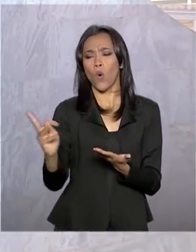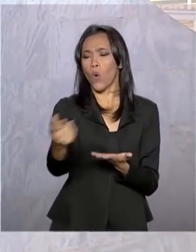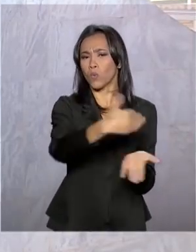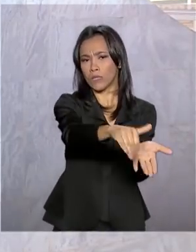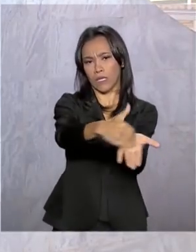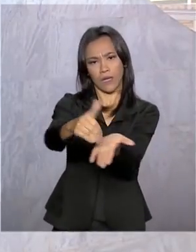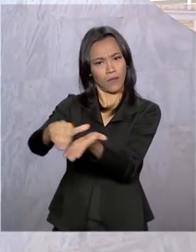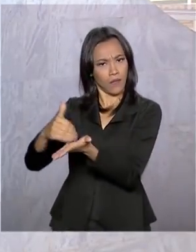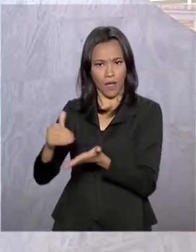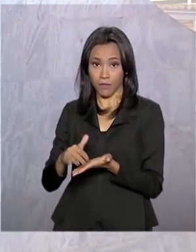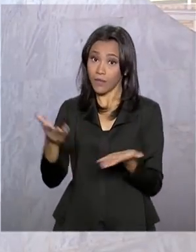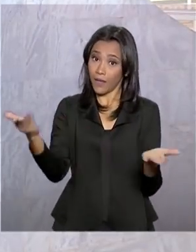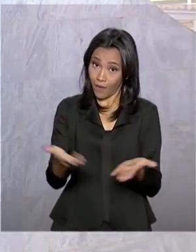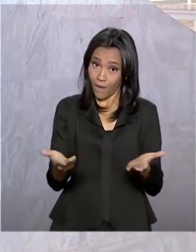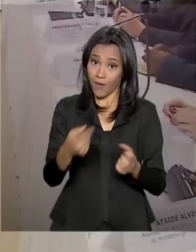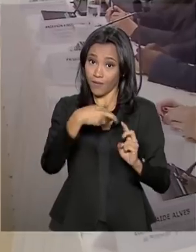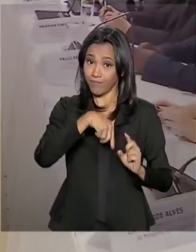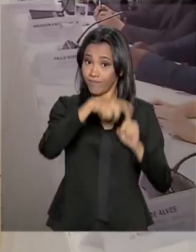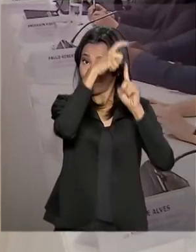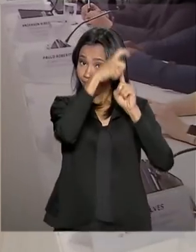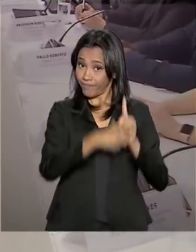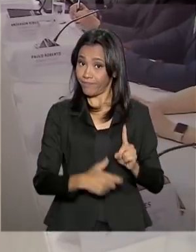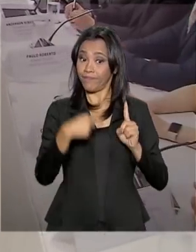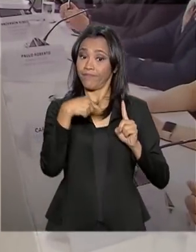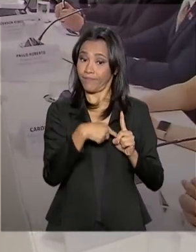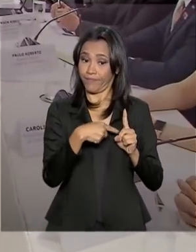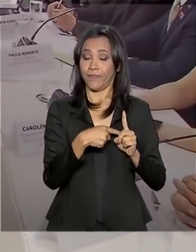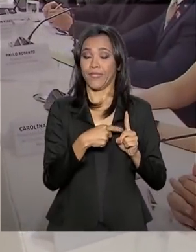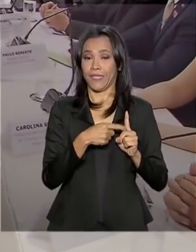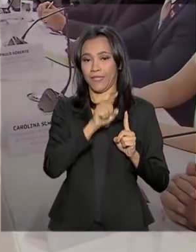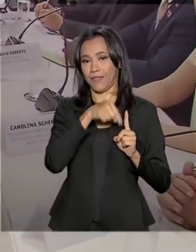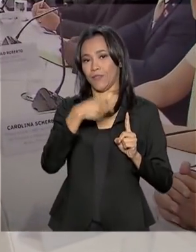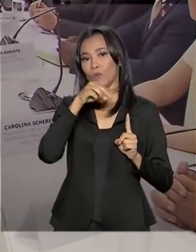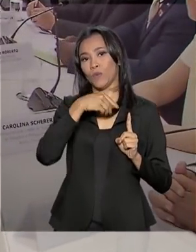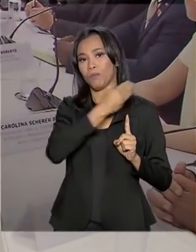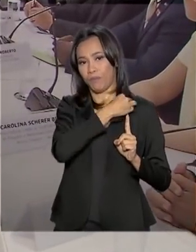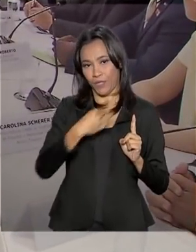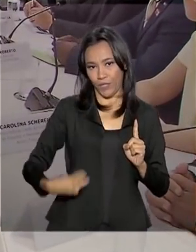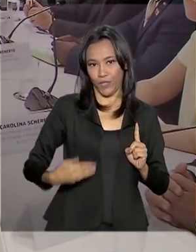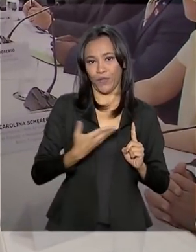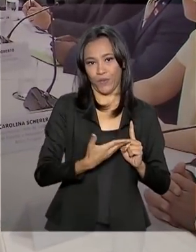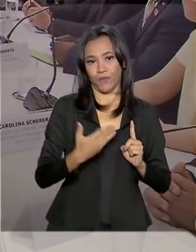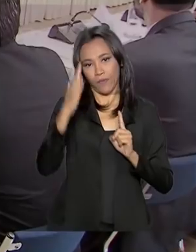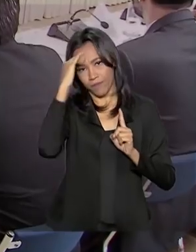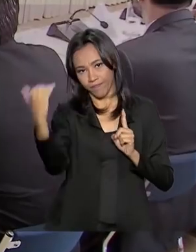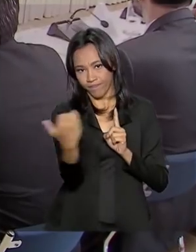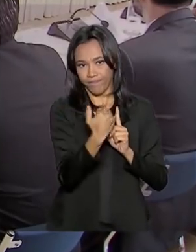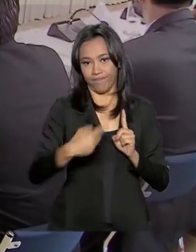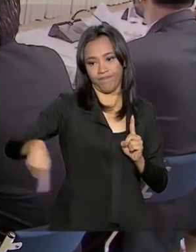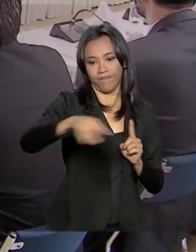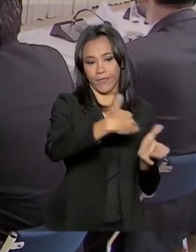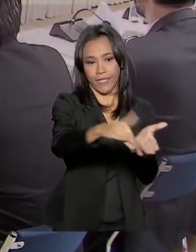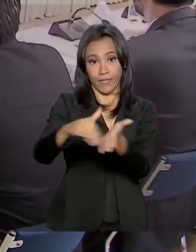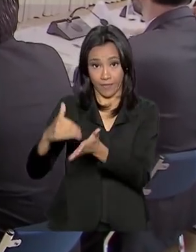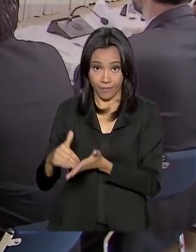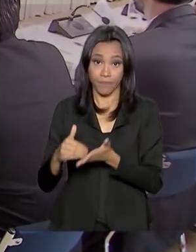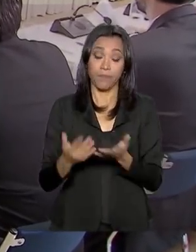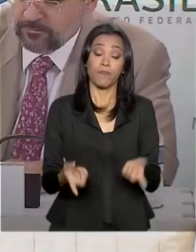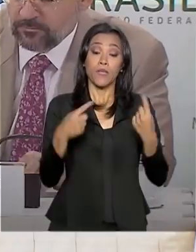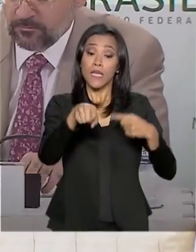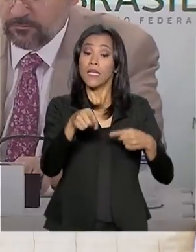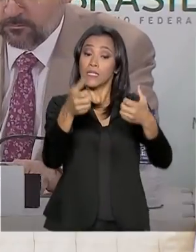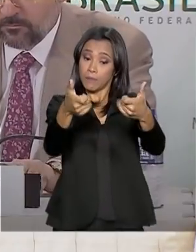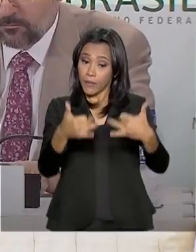sob o comando do ministro Abraham Weintraub. Durante o encontro, o presidente Jair Bolsonaro falou que a